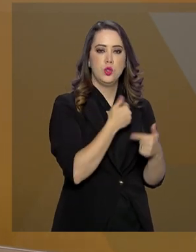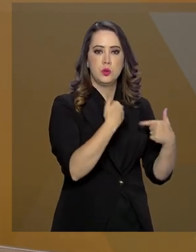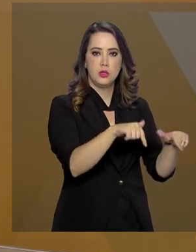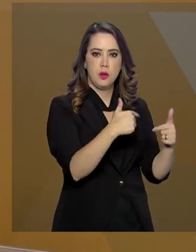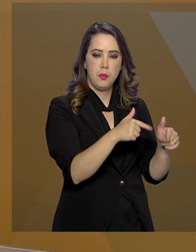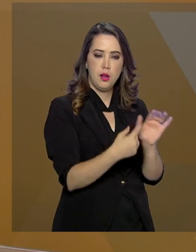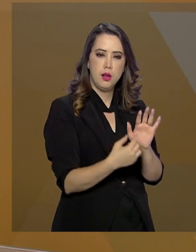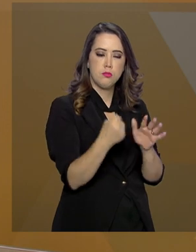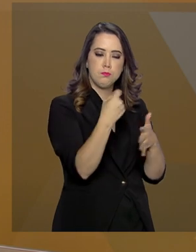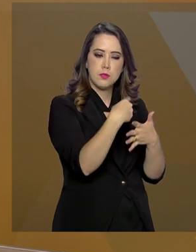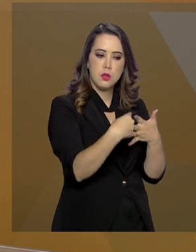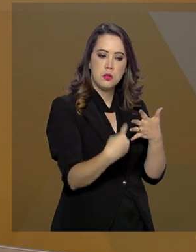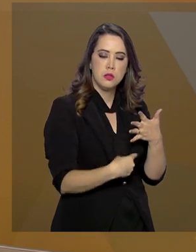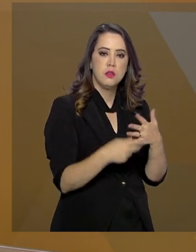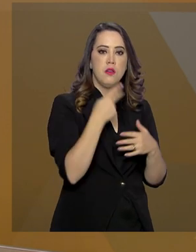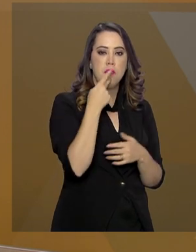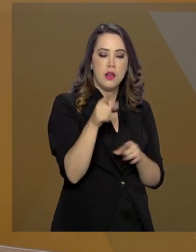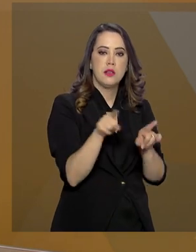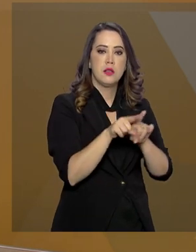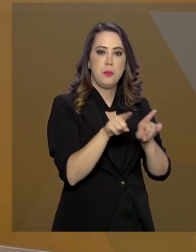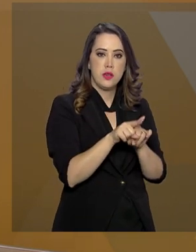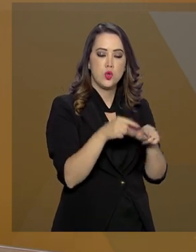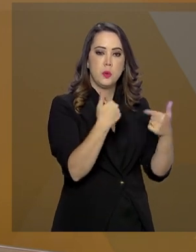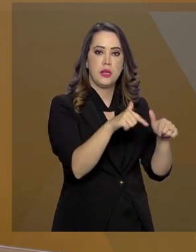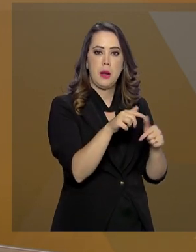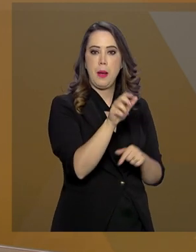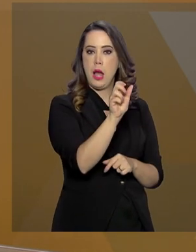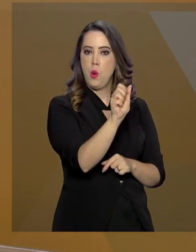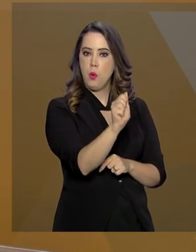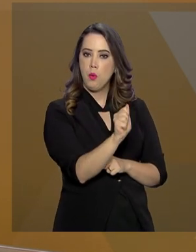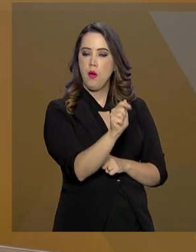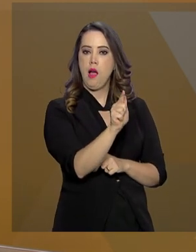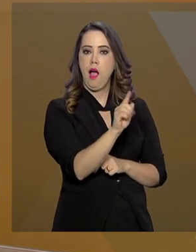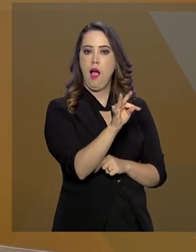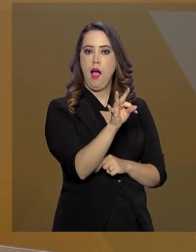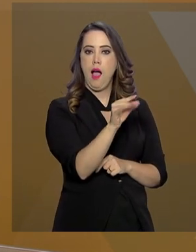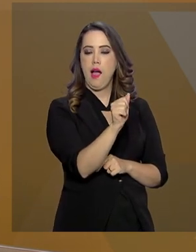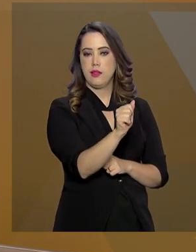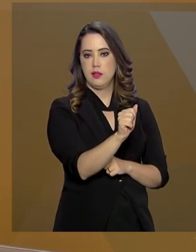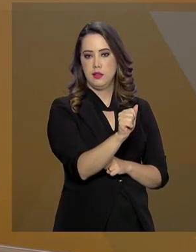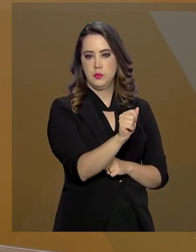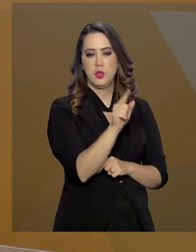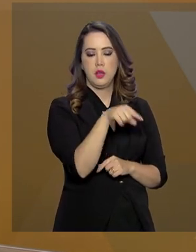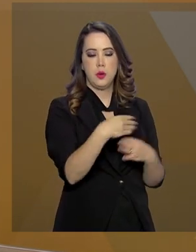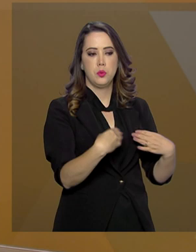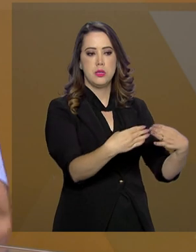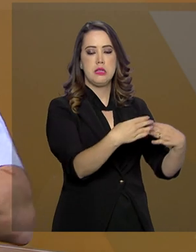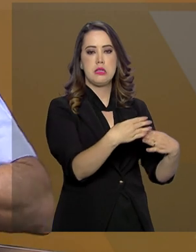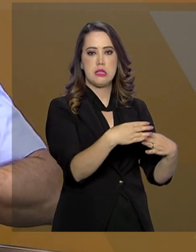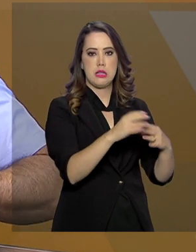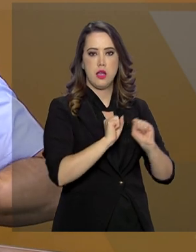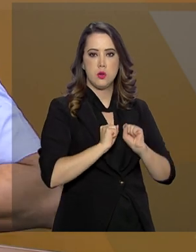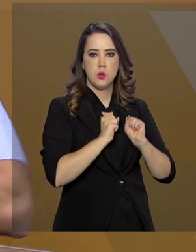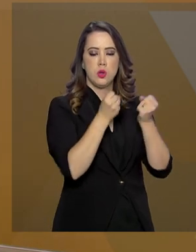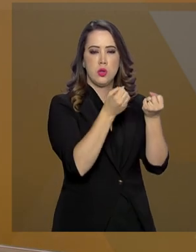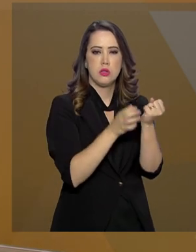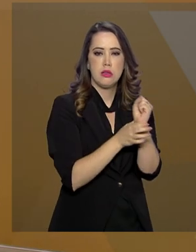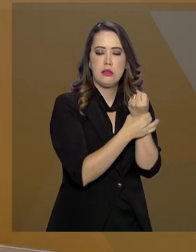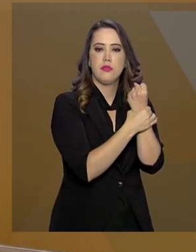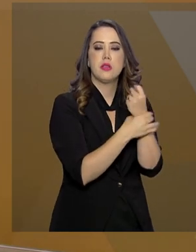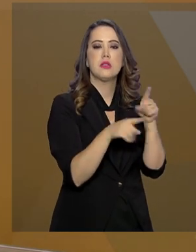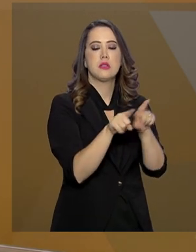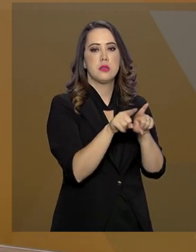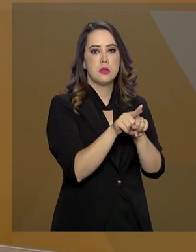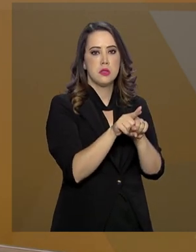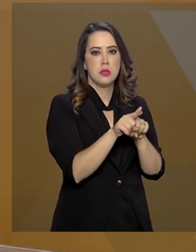citadas, eu queria falar sobre as operações Ágata, que são coordenadas pelo Ministério da Defesa, mas da mesma forma, com integração dos outros órgãos que